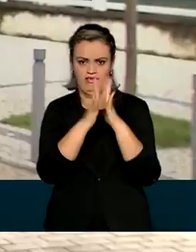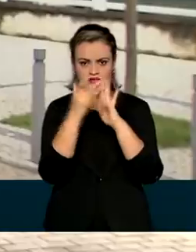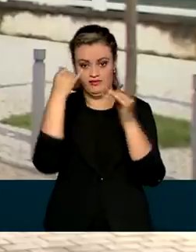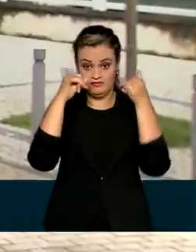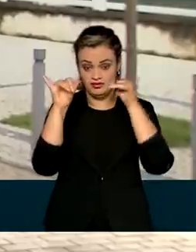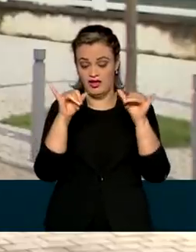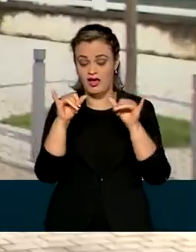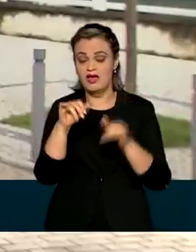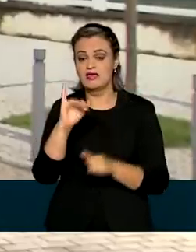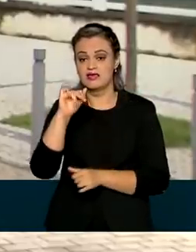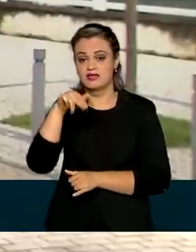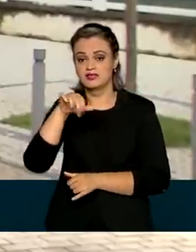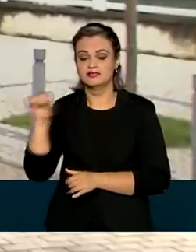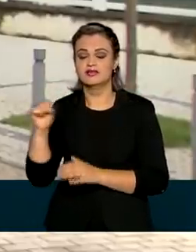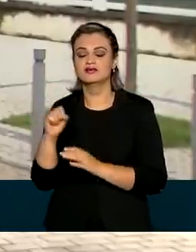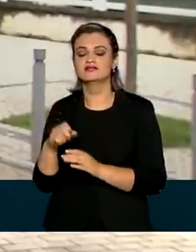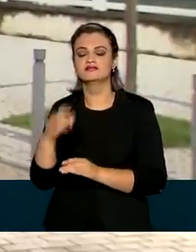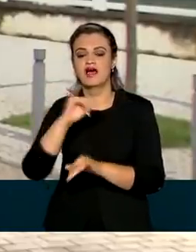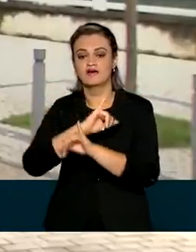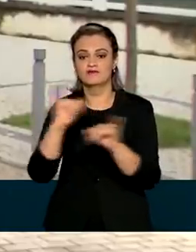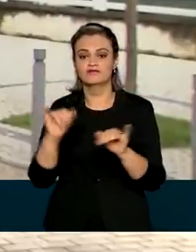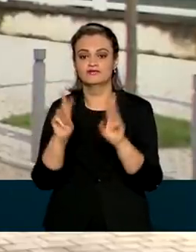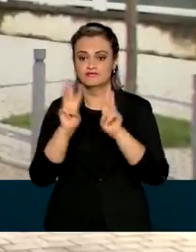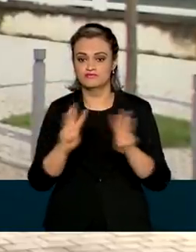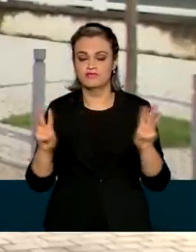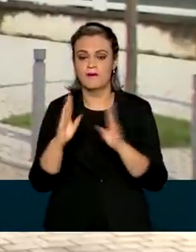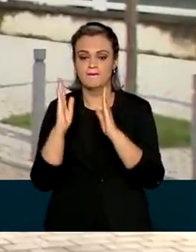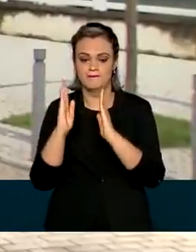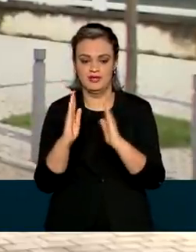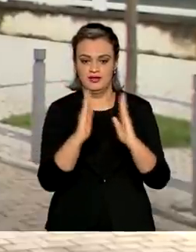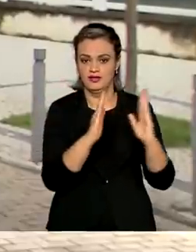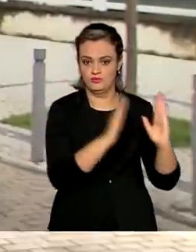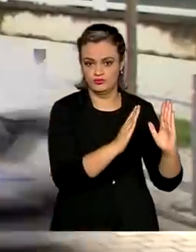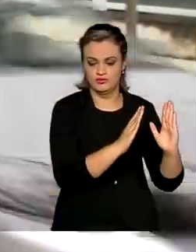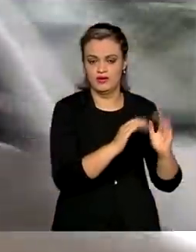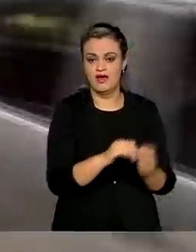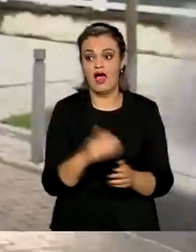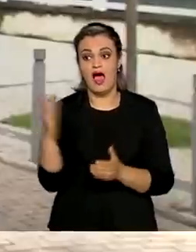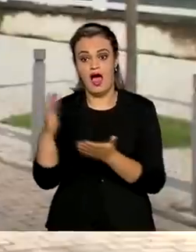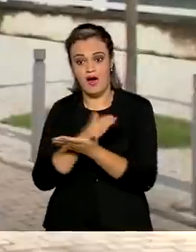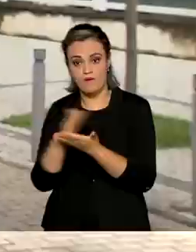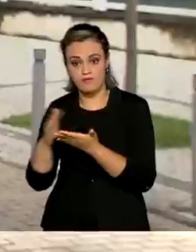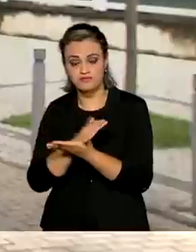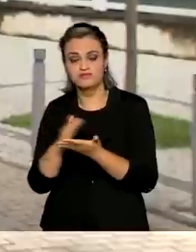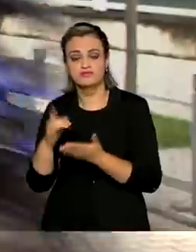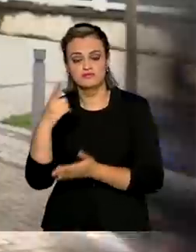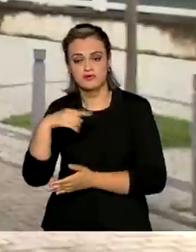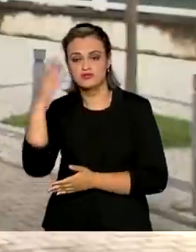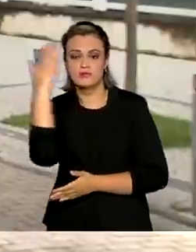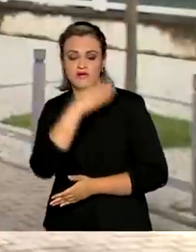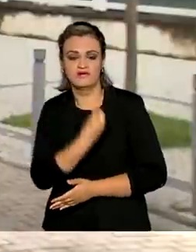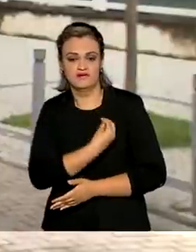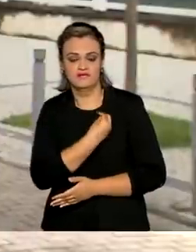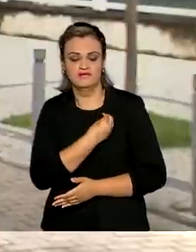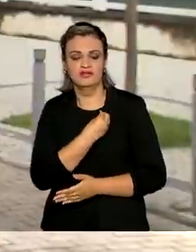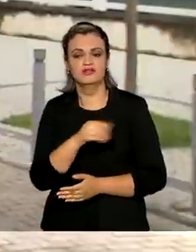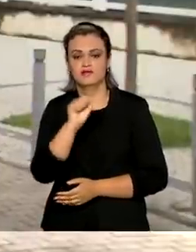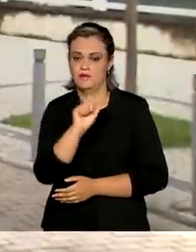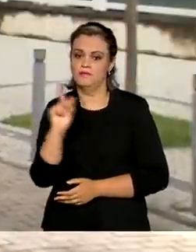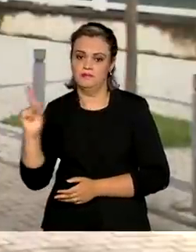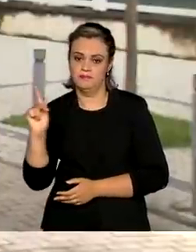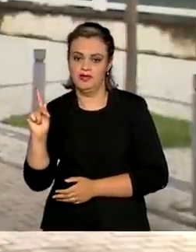o INSS divulgou novos prazos no site, na internet. Alguns beneficiários vão poder fazer a comprovação digital pelo